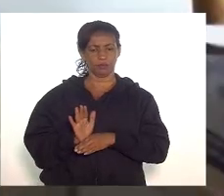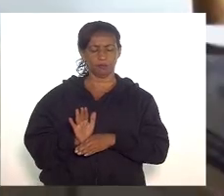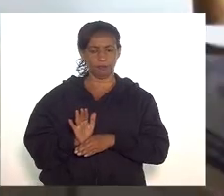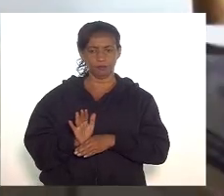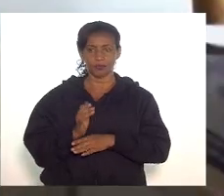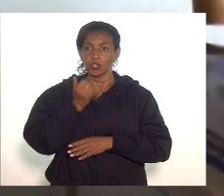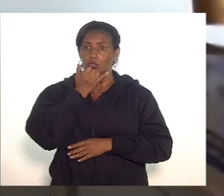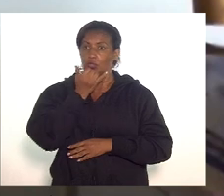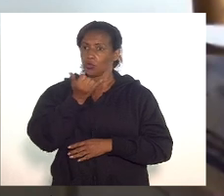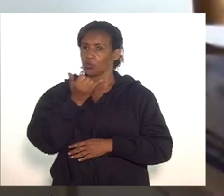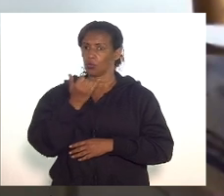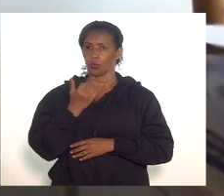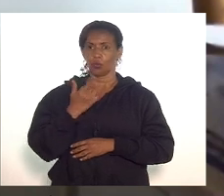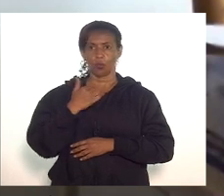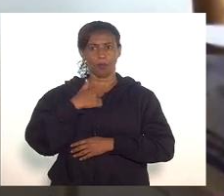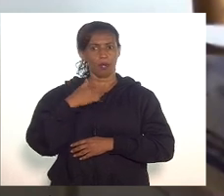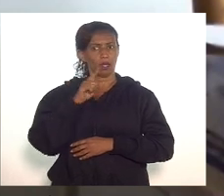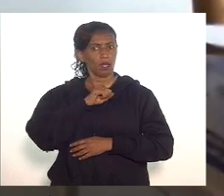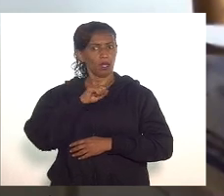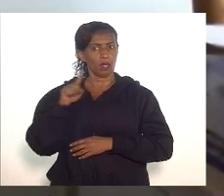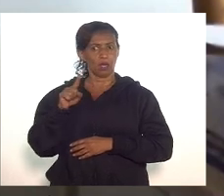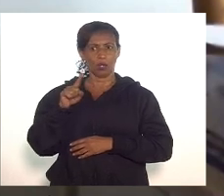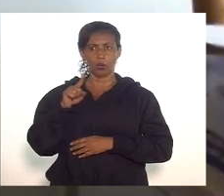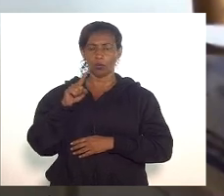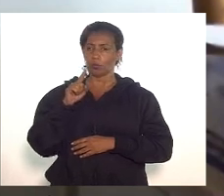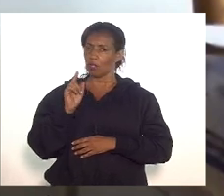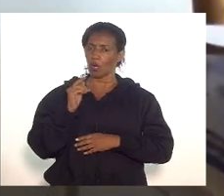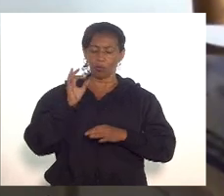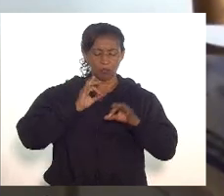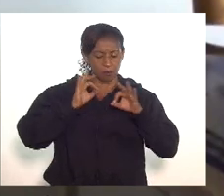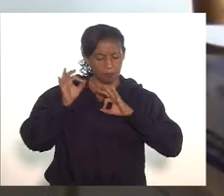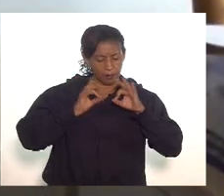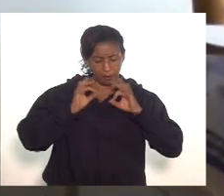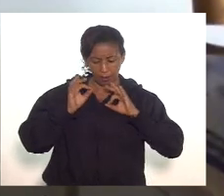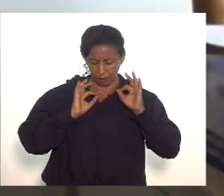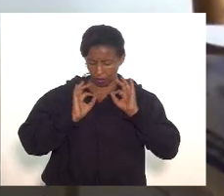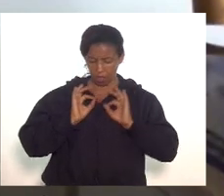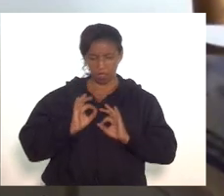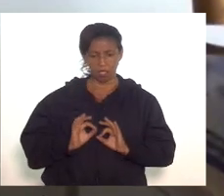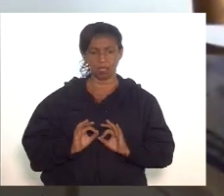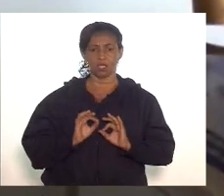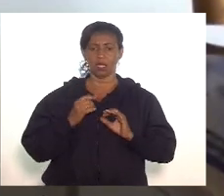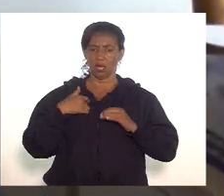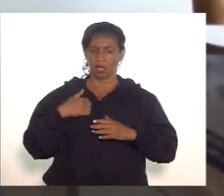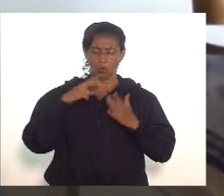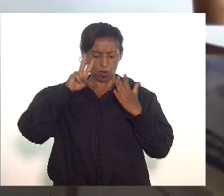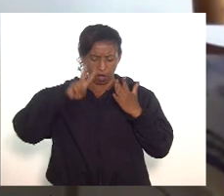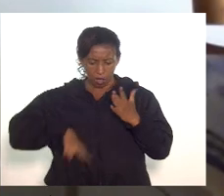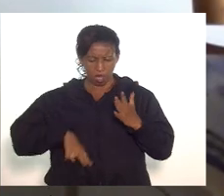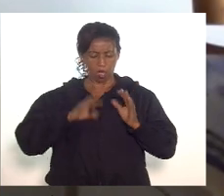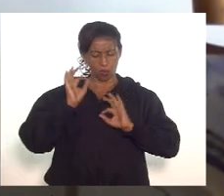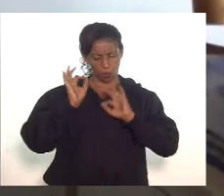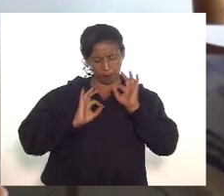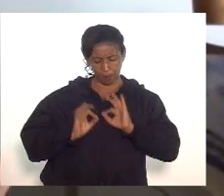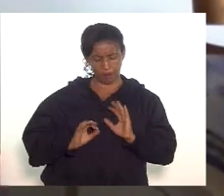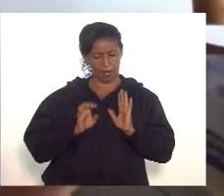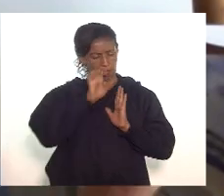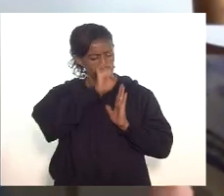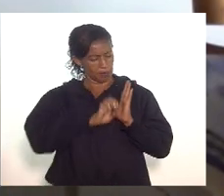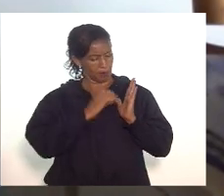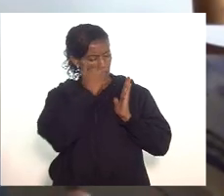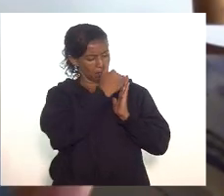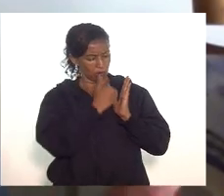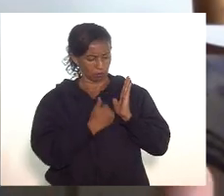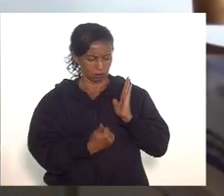preparei para enfrentá-lo. Eu faço questão de ler todos os projetos, preparar as emendas e de seta, de seta. Eu estava em